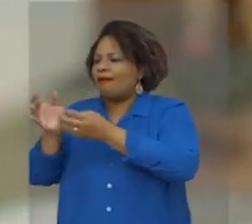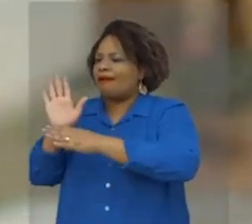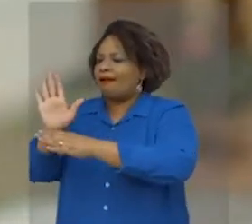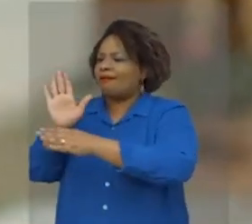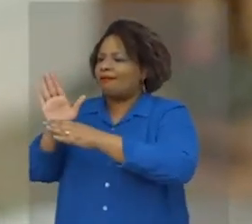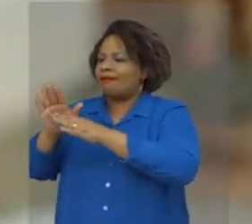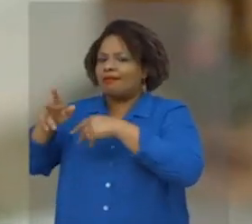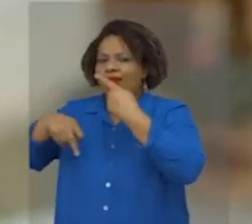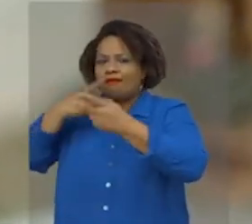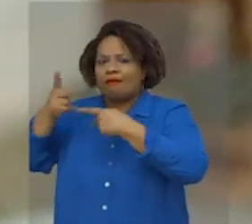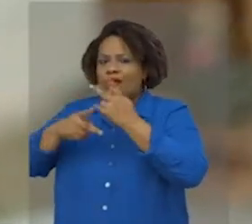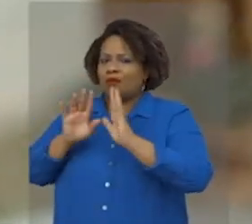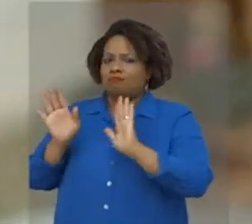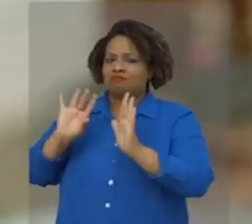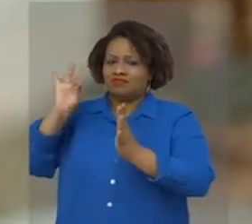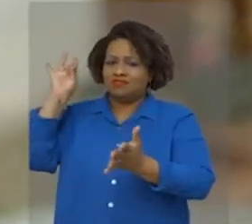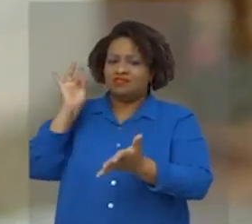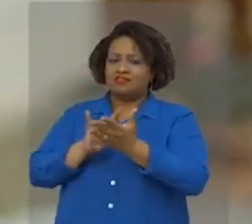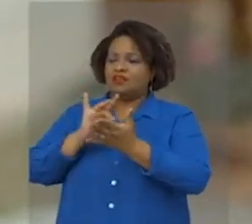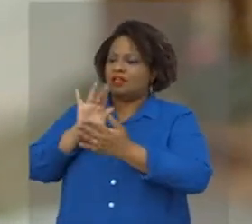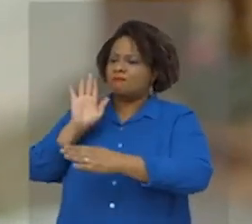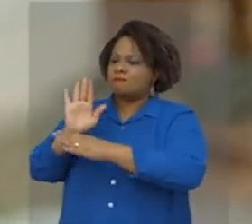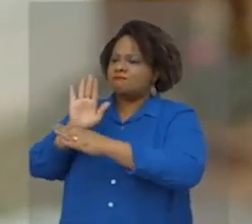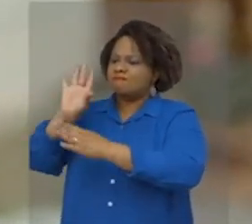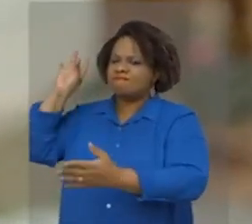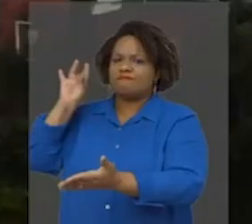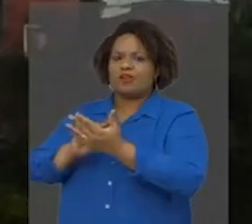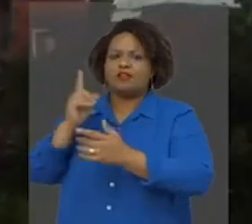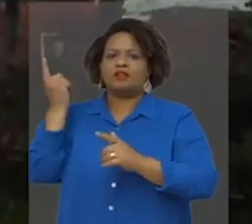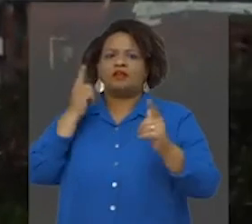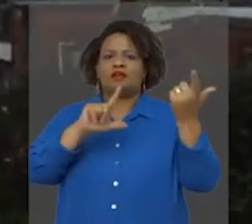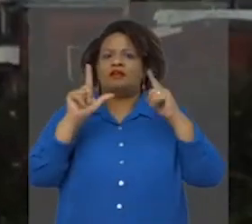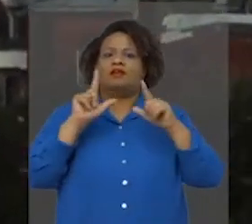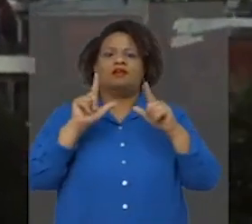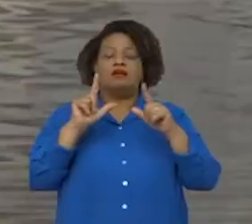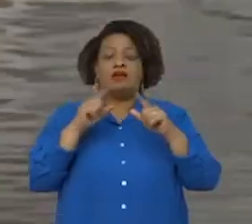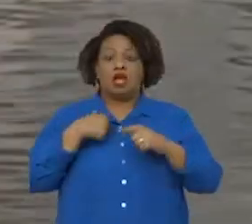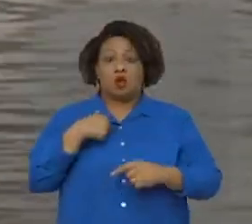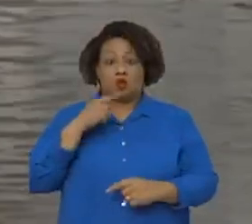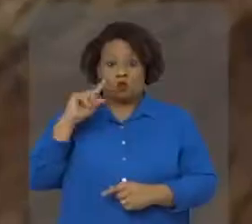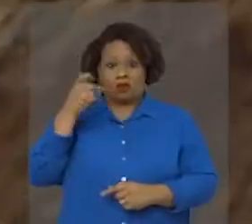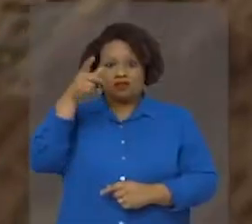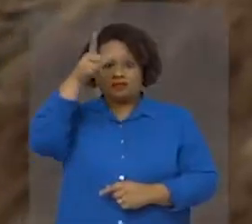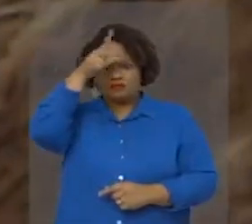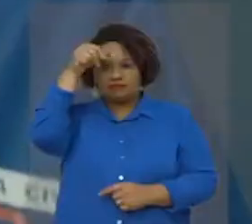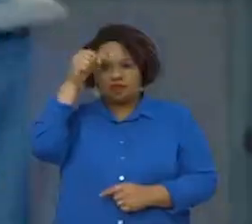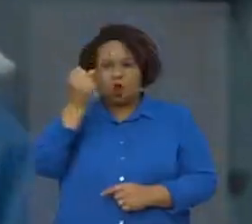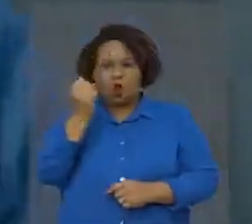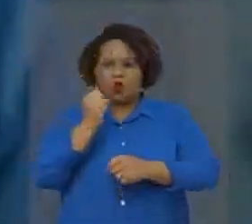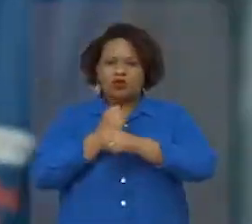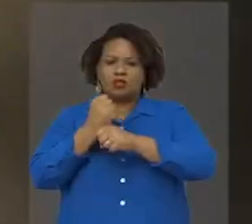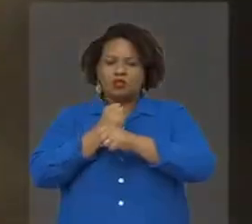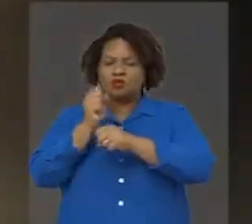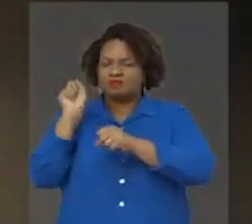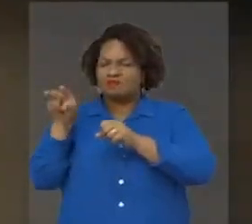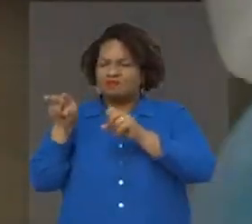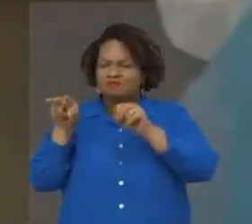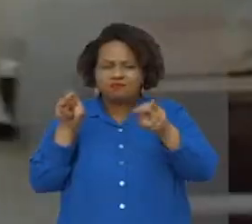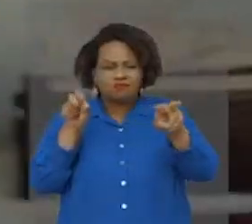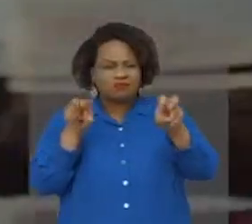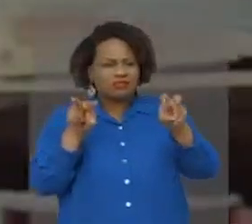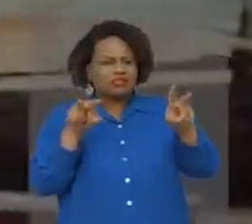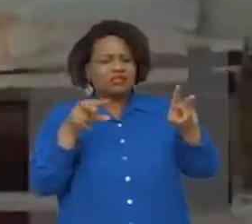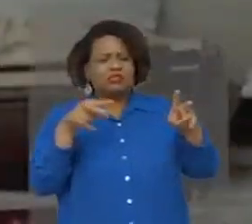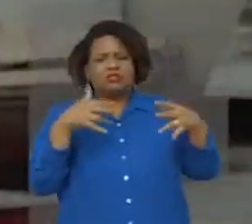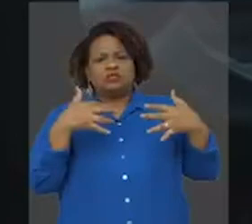promessas. Ele tem que chegar através de realizações. Durante oito anos, como prefeito de Salvador, eu encarei situações